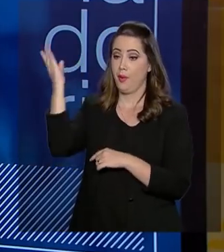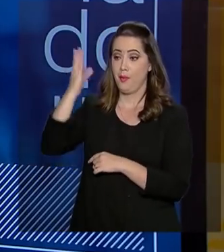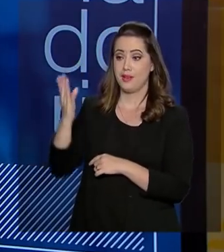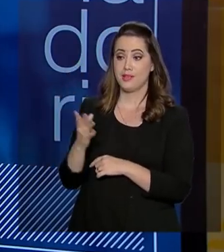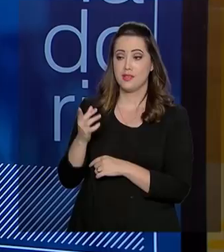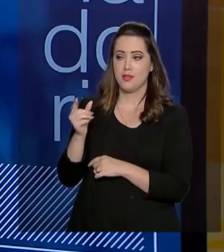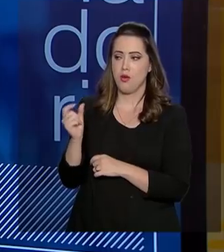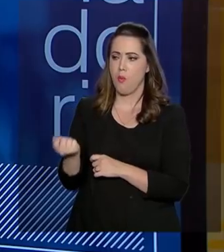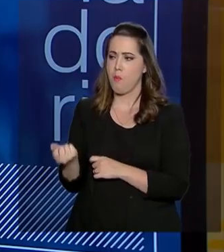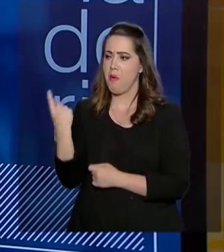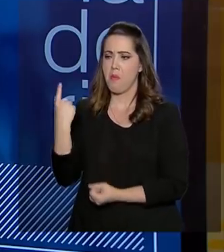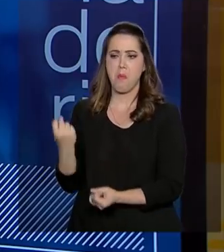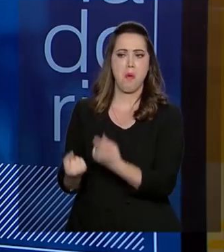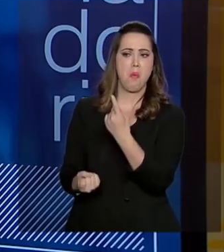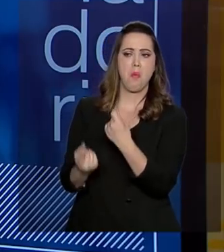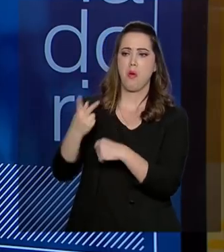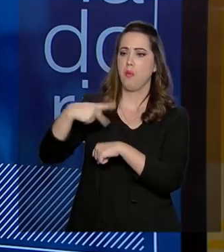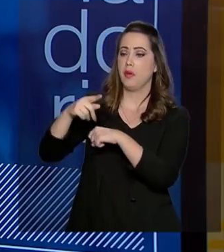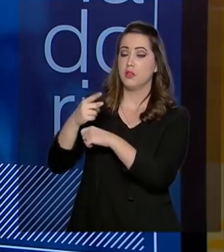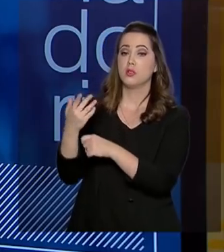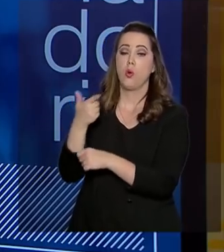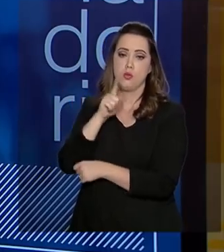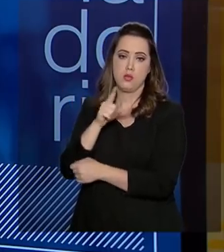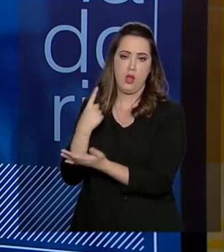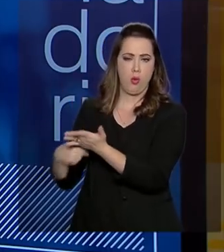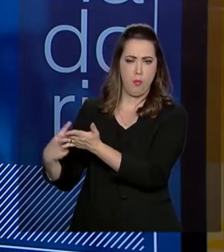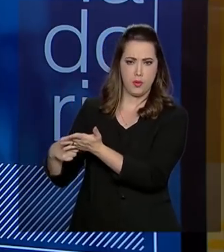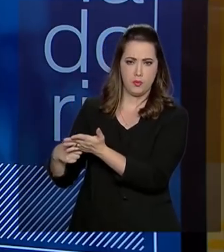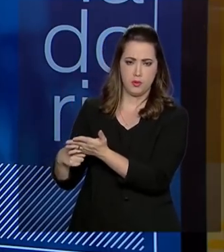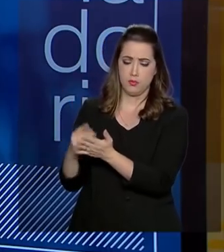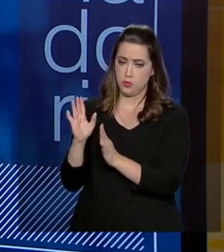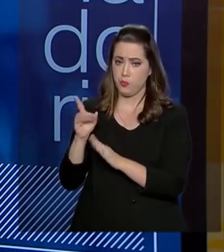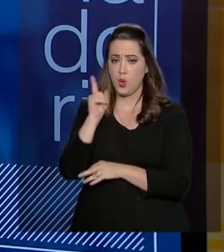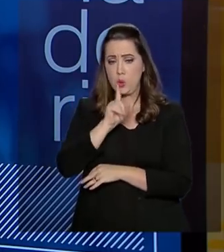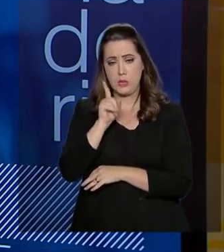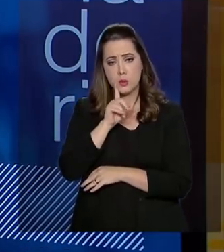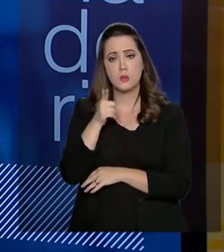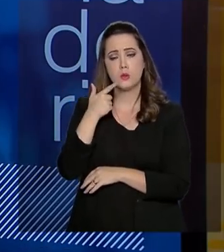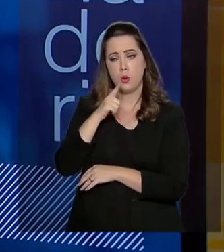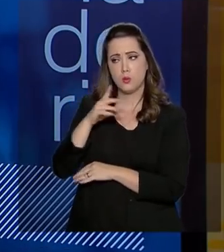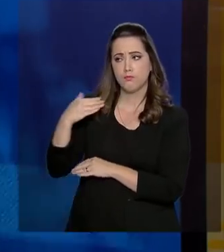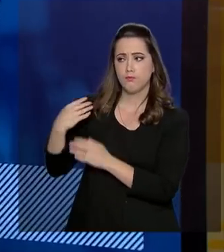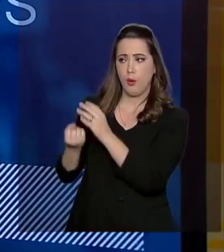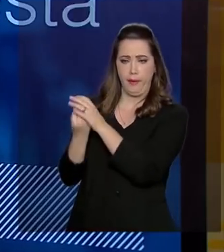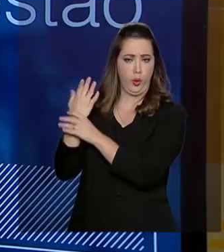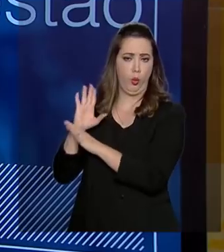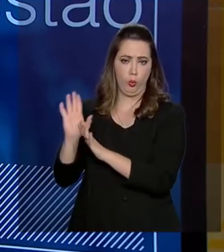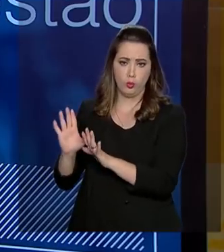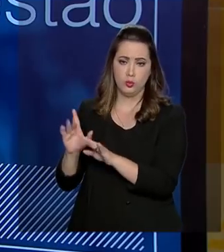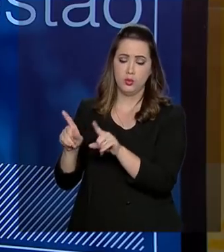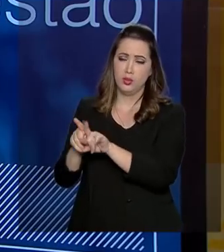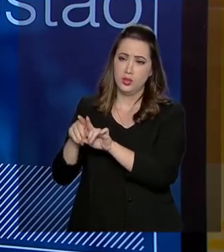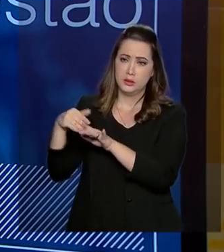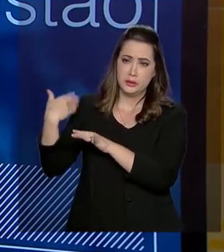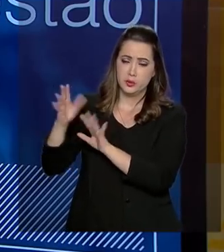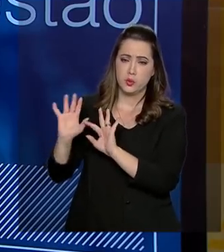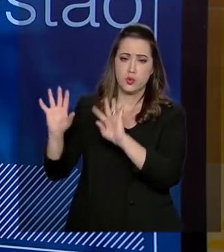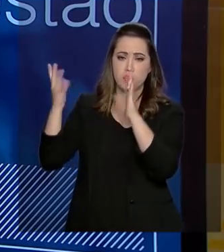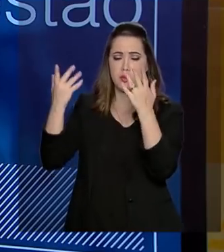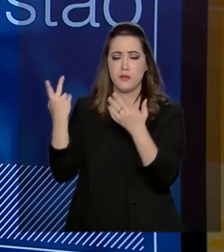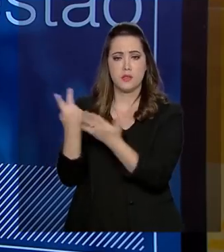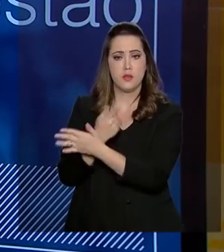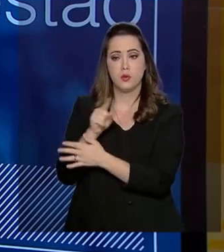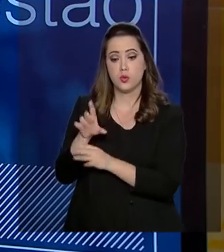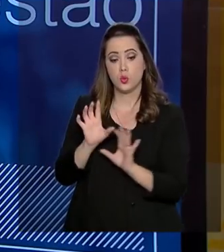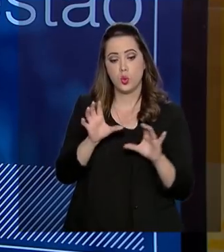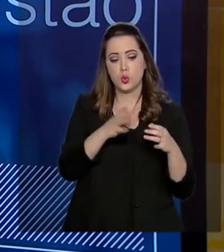conseguem fazer acordos dessa natureza. O Brasil Unidos é um precursor. Nos últimos eventos que os Estados Unidos promoveu nos Estados Unidos,